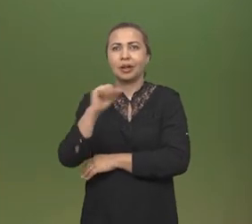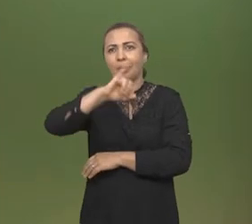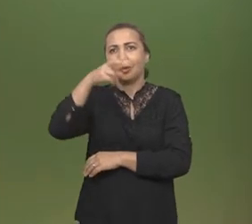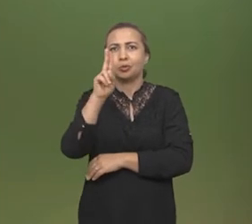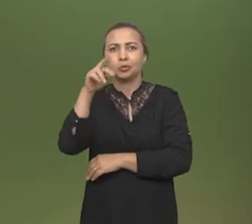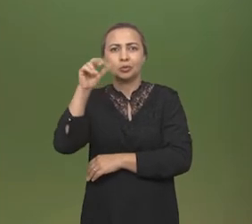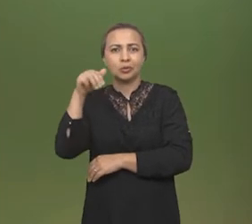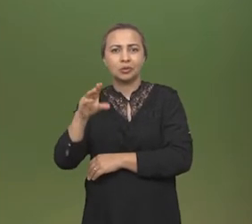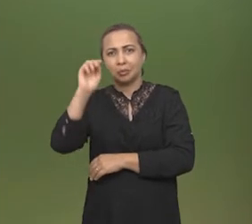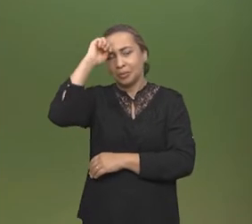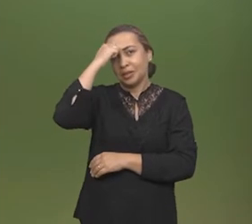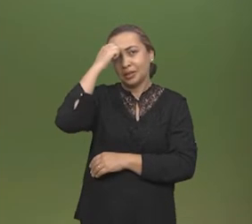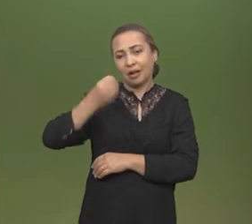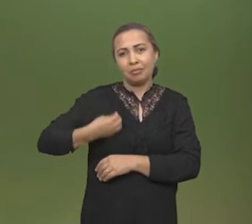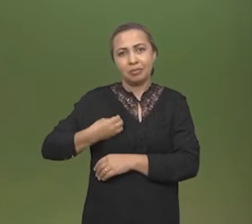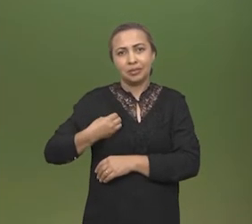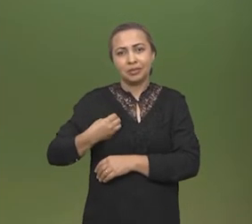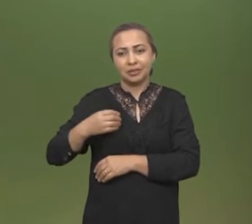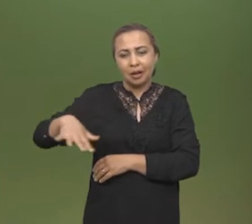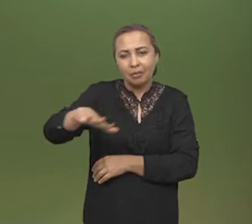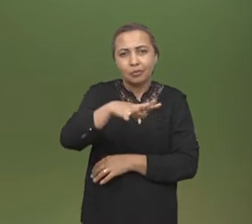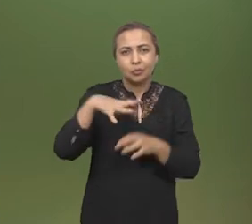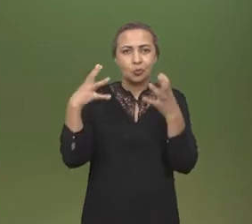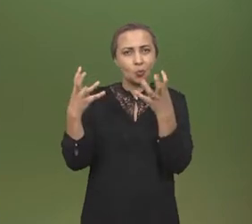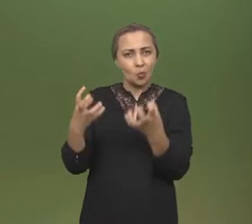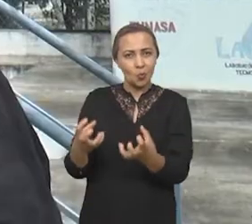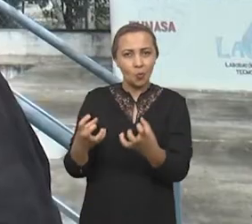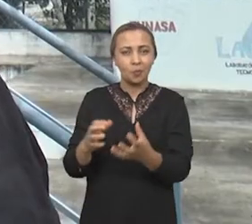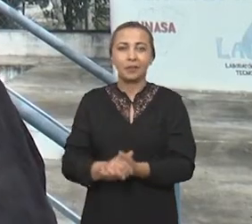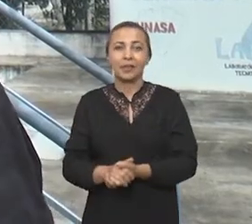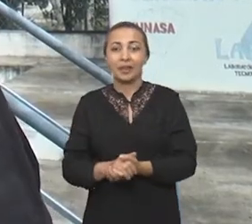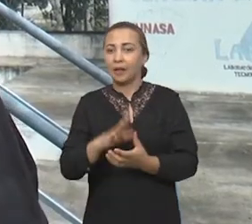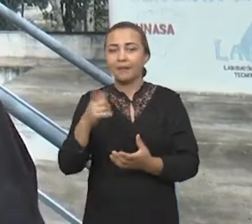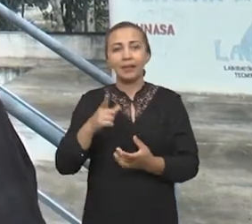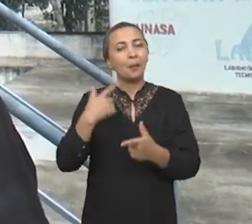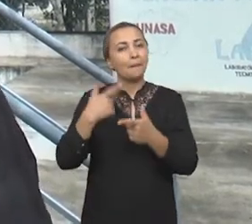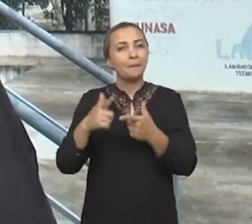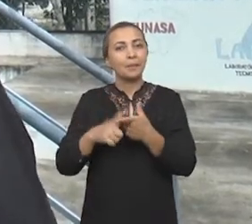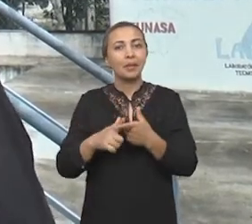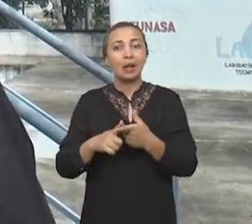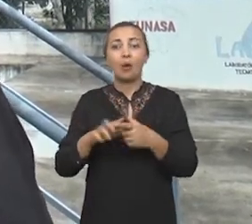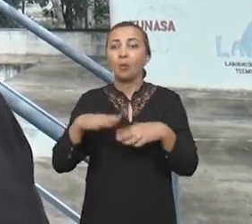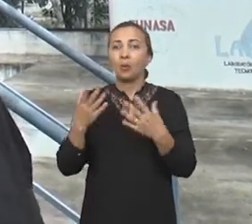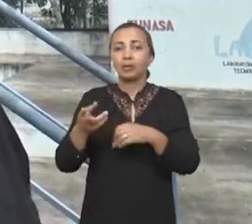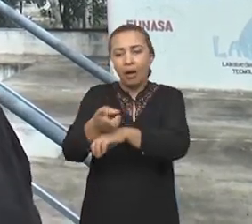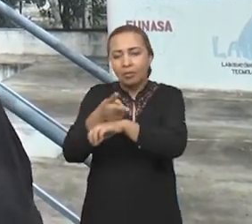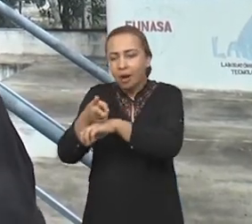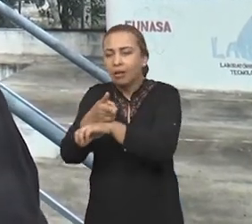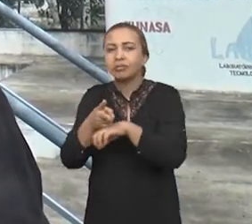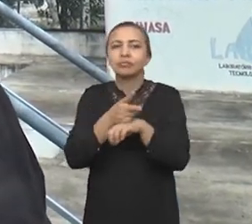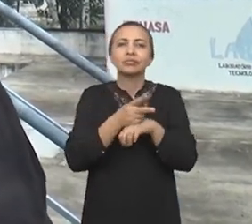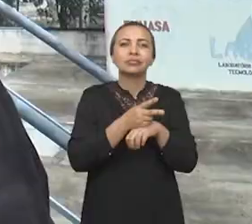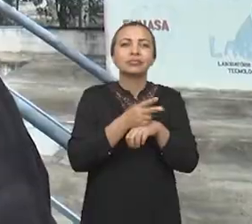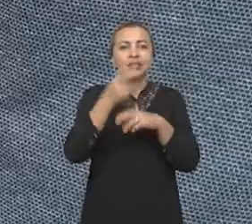preta, ela é muito presente no nosso bioma. Então, a gente não vai ter um impacto ao explorar esse